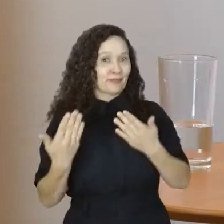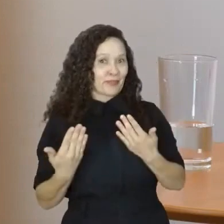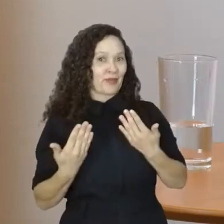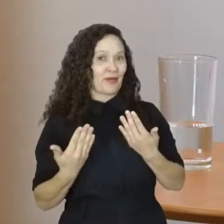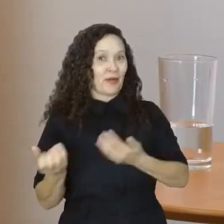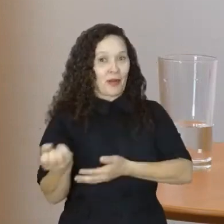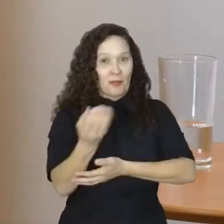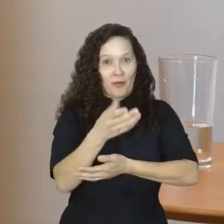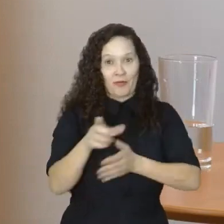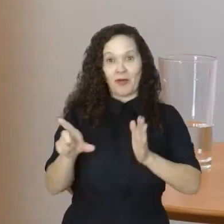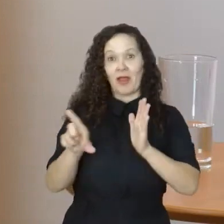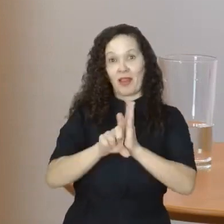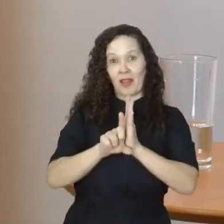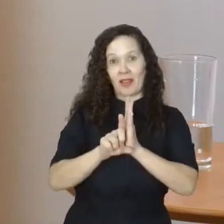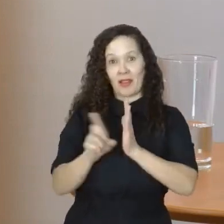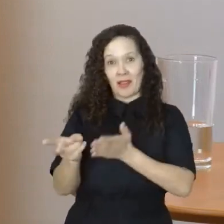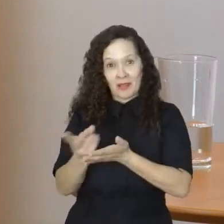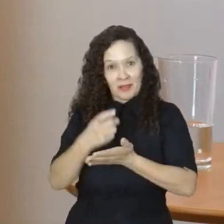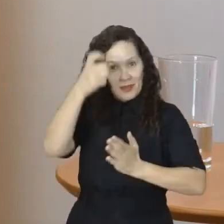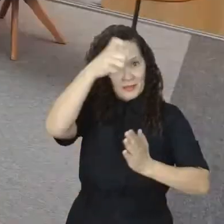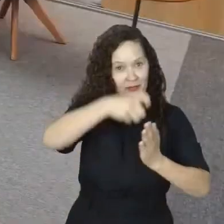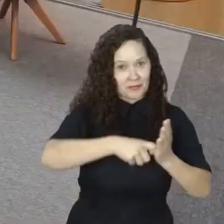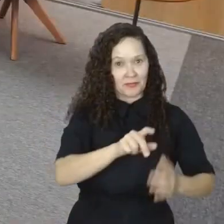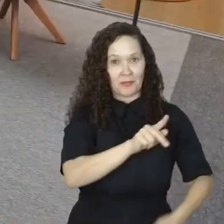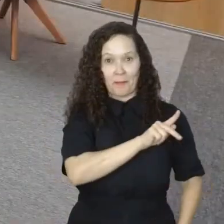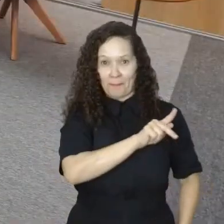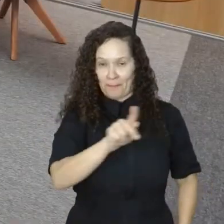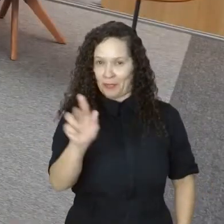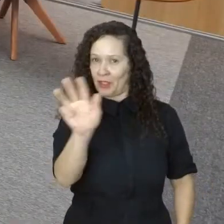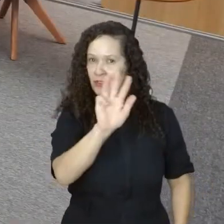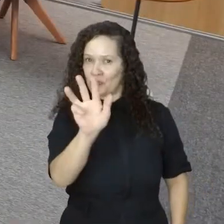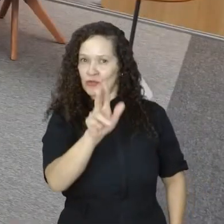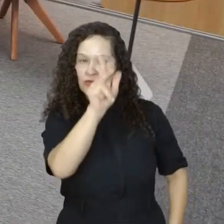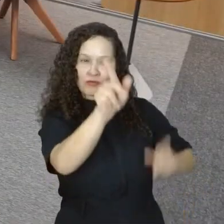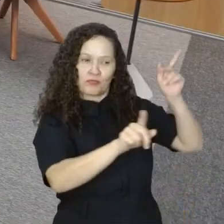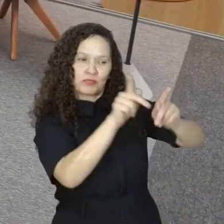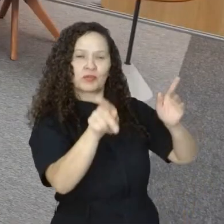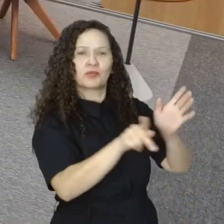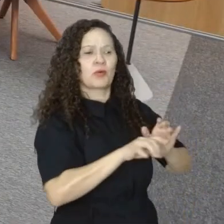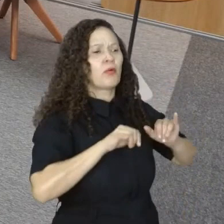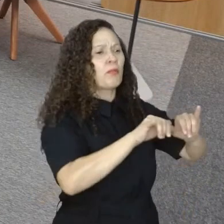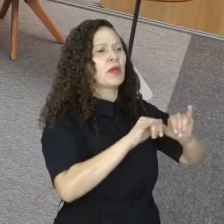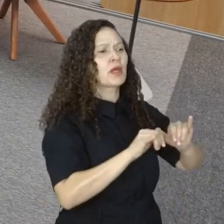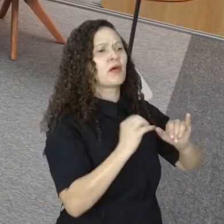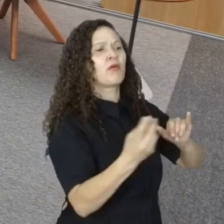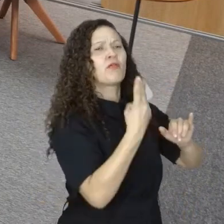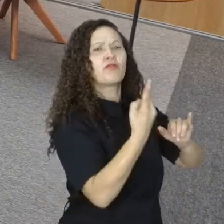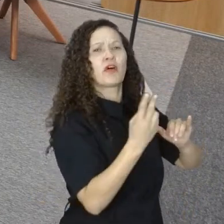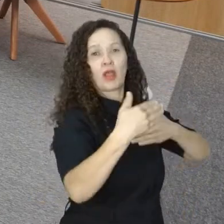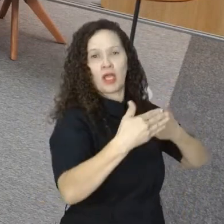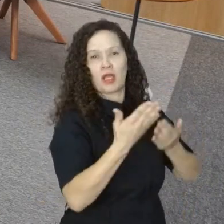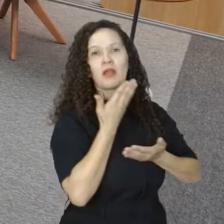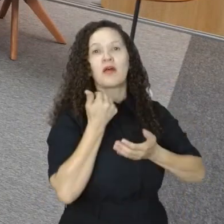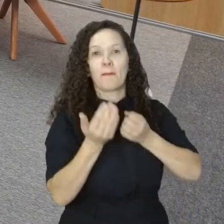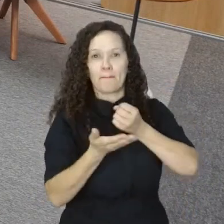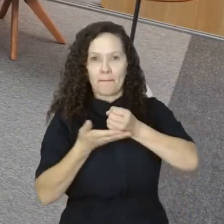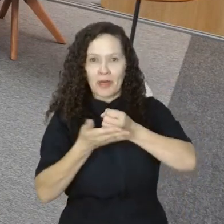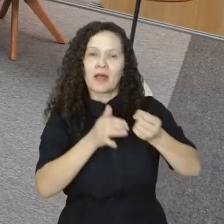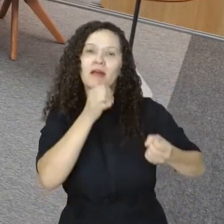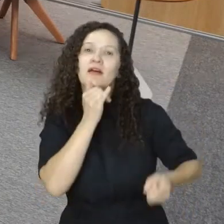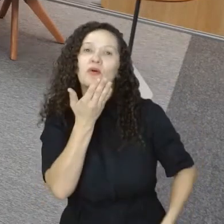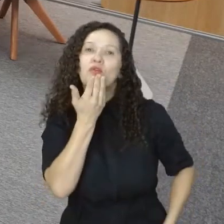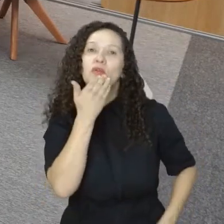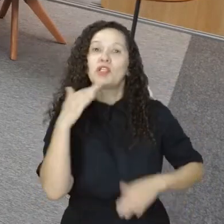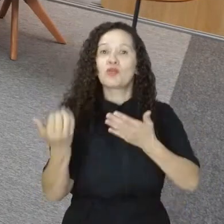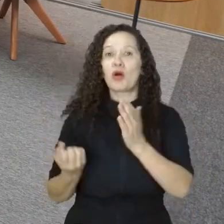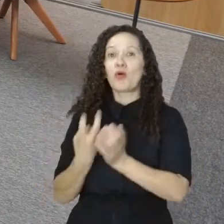presidente Lula, o povo vai chegar no supermercado, ele vai saber separar o preço da cesta básica e o preço do